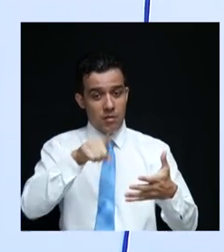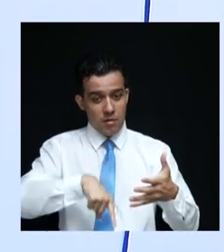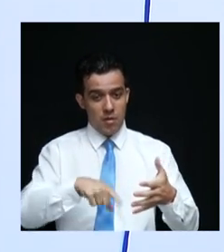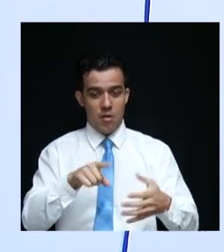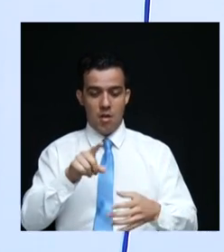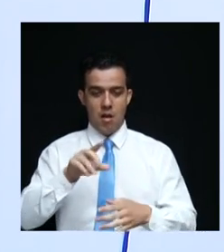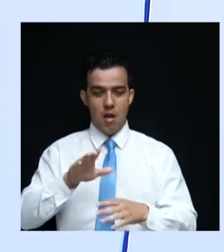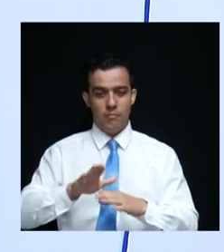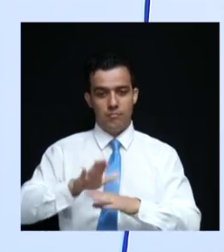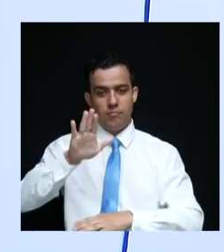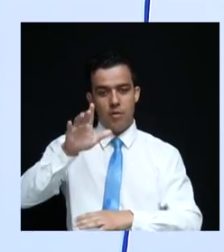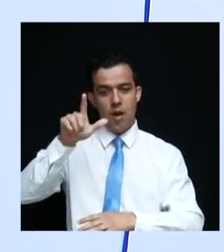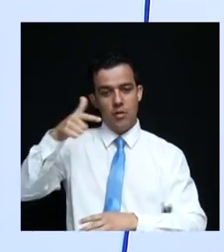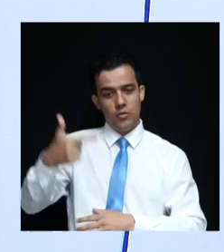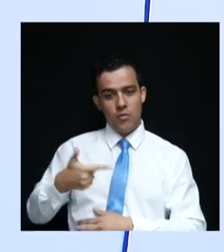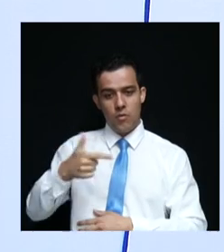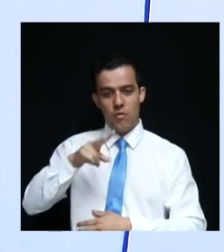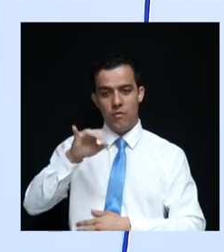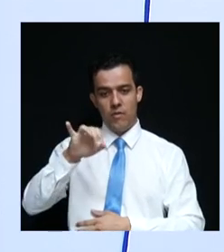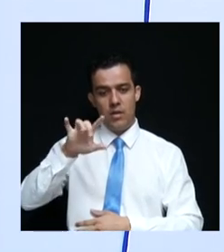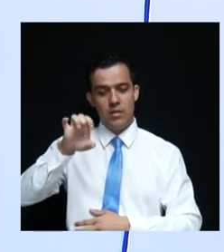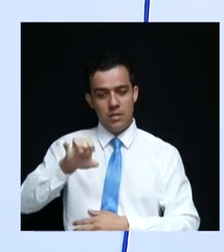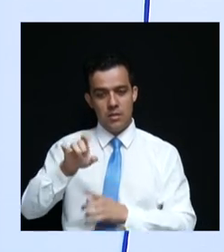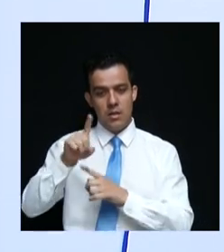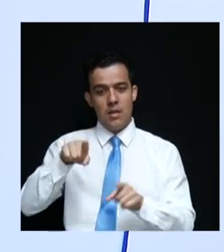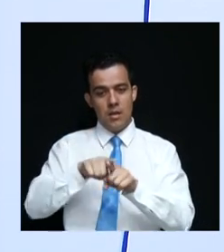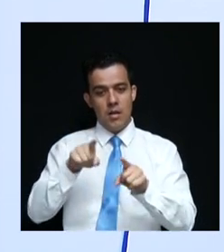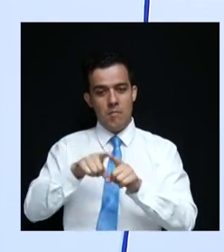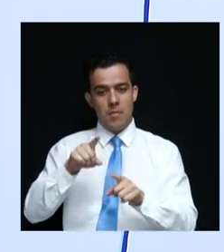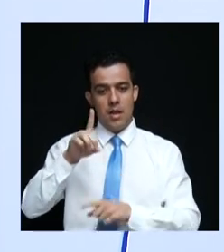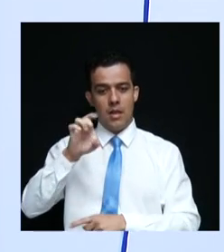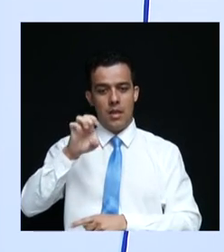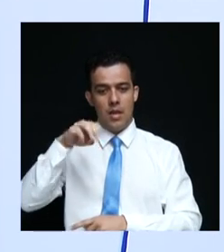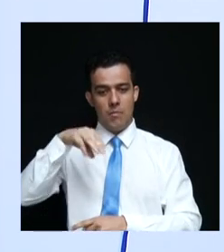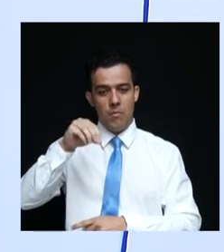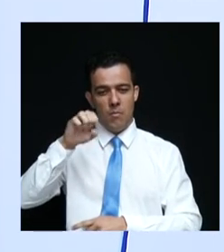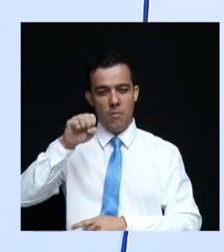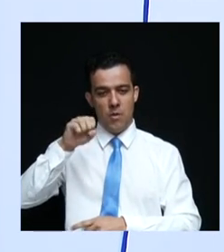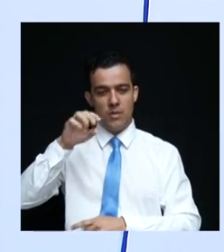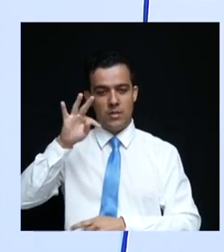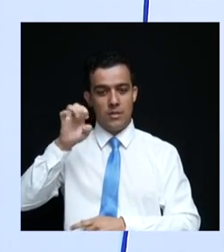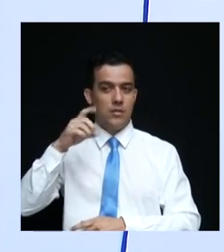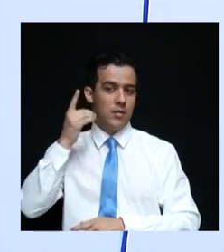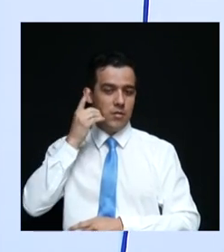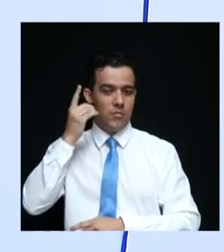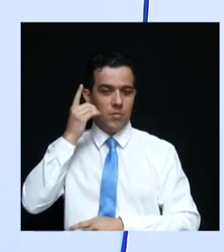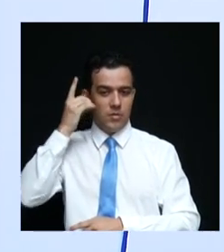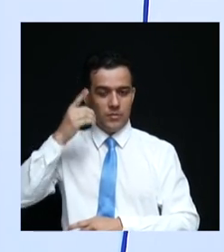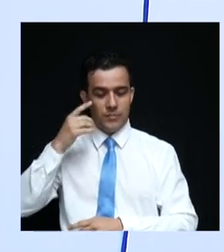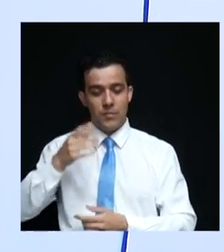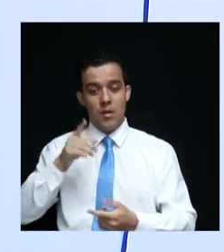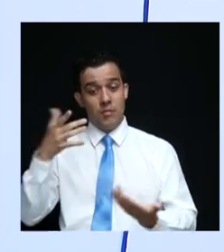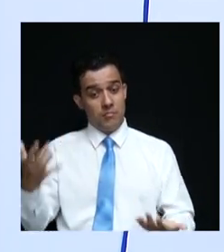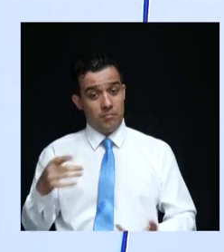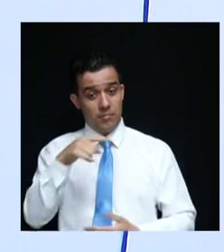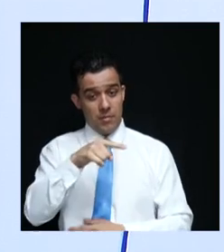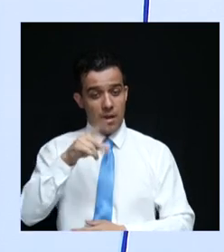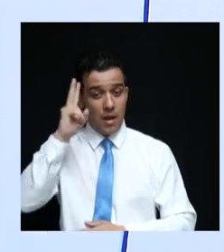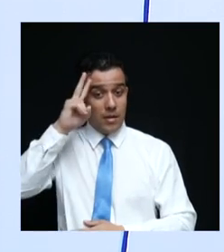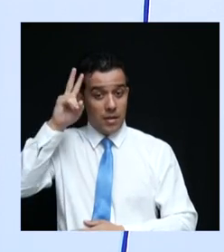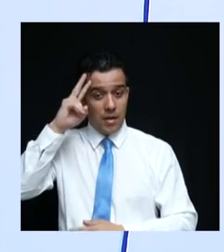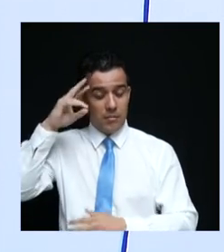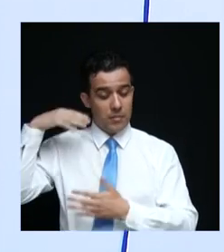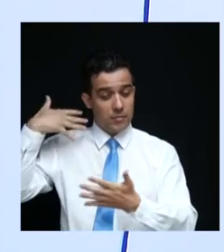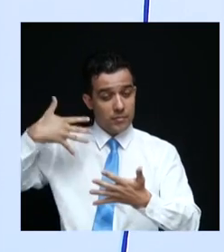o vice-governador, indicando o senador Demóstenes e fazendo parte da chapa de 2010. Portanto, o candidato deveria relembrar